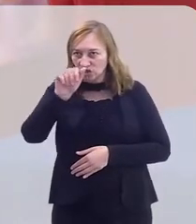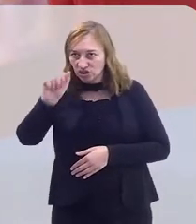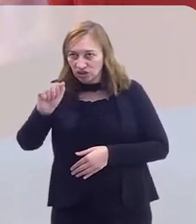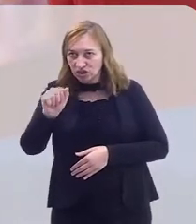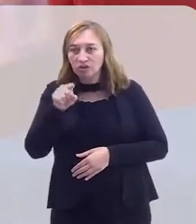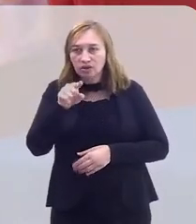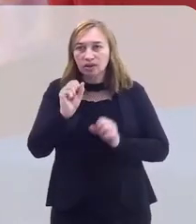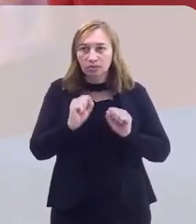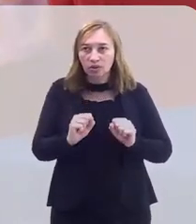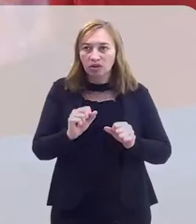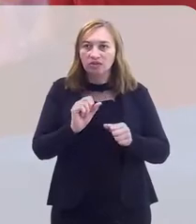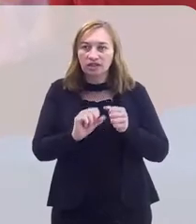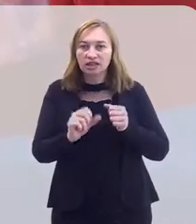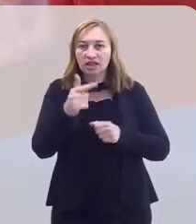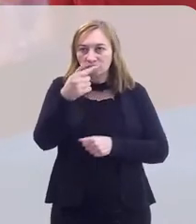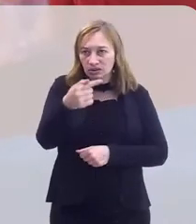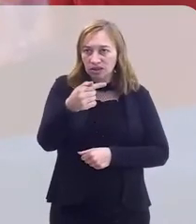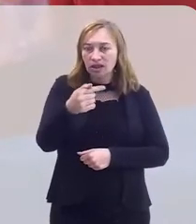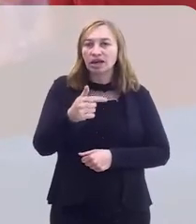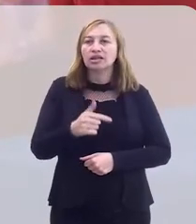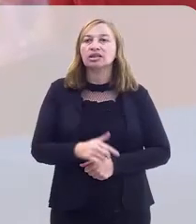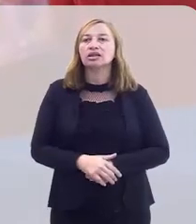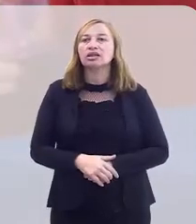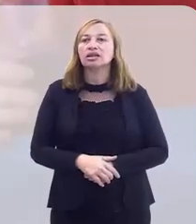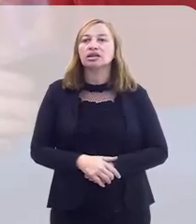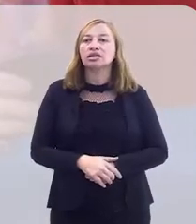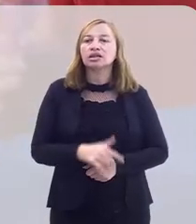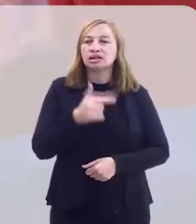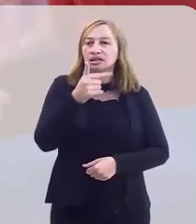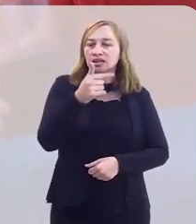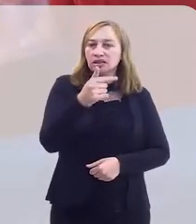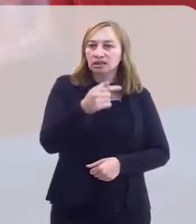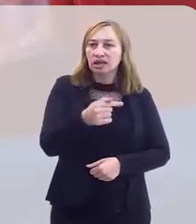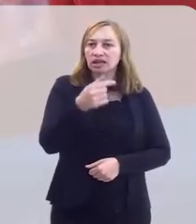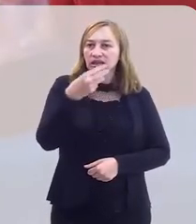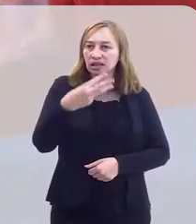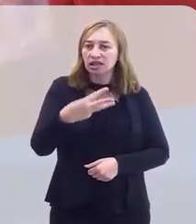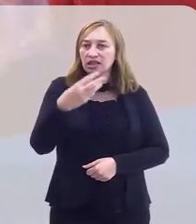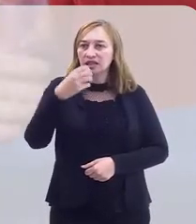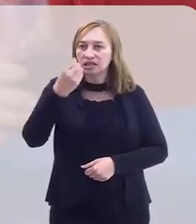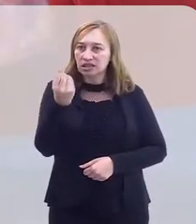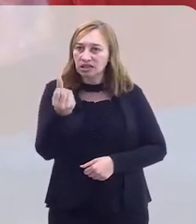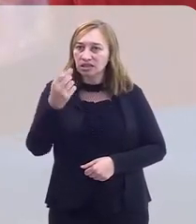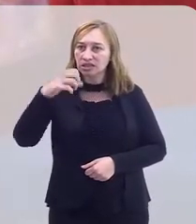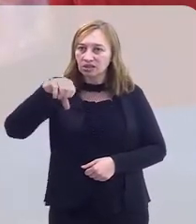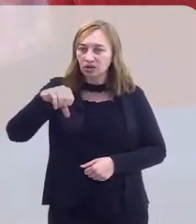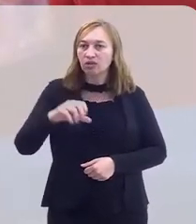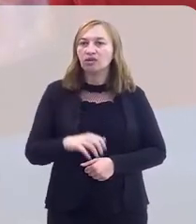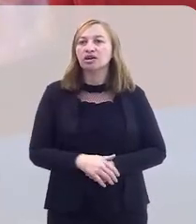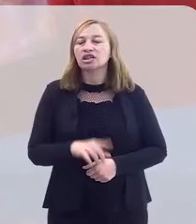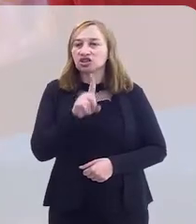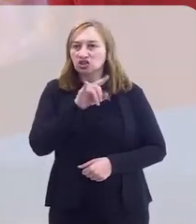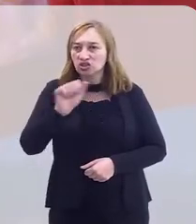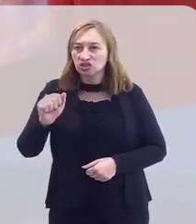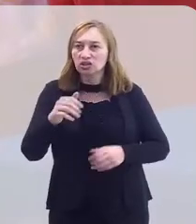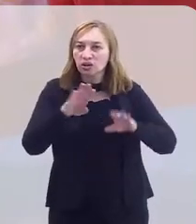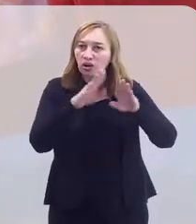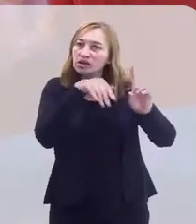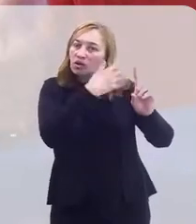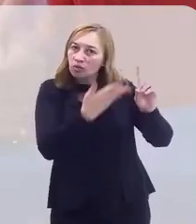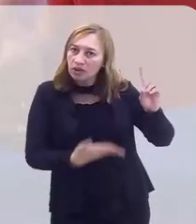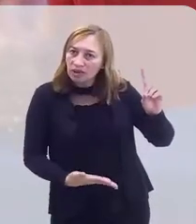dias, você pode fazer com sete. Desculpa, tem uma ressalvazinha. Com sete, três, seis e nove meses. Com sete dias você já pode fazer.